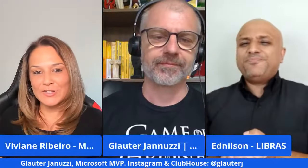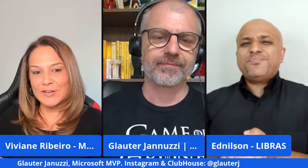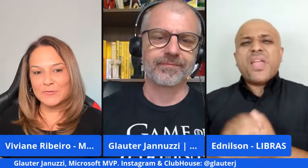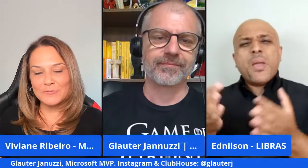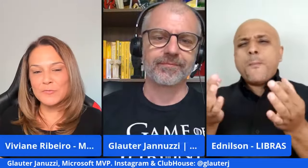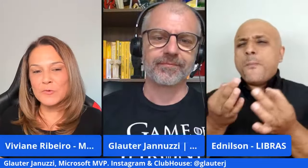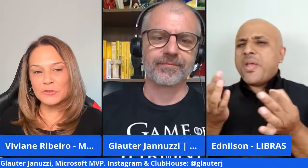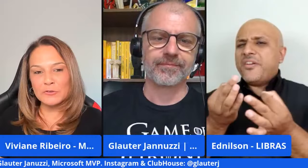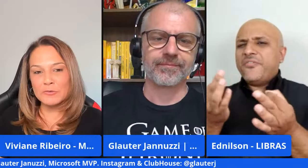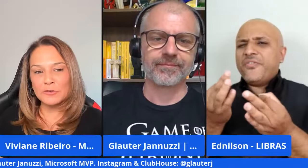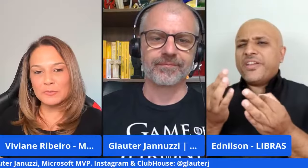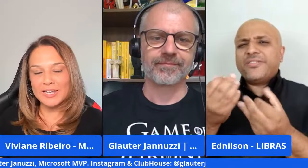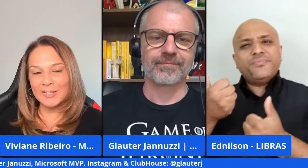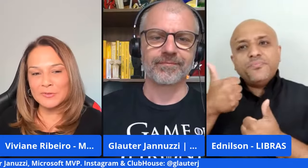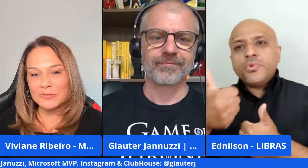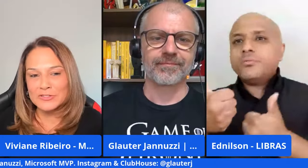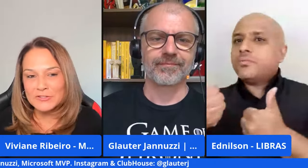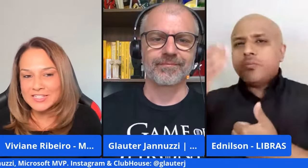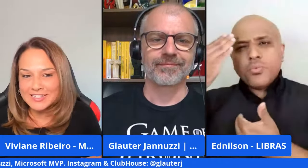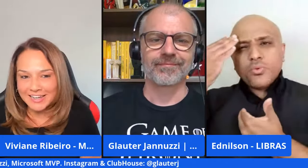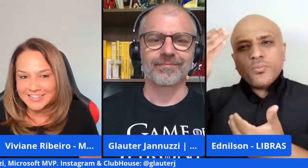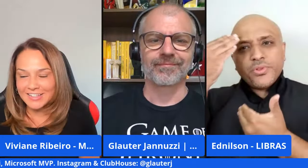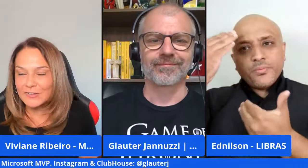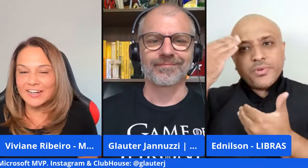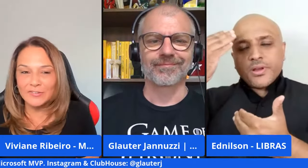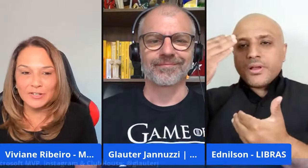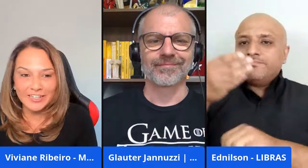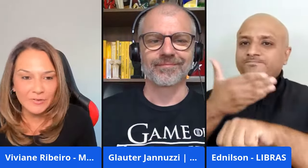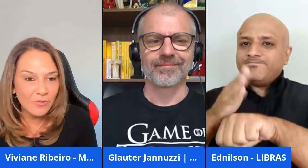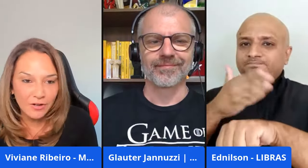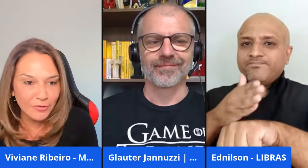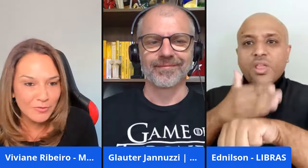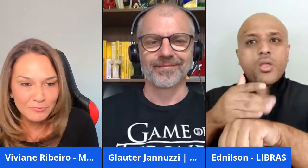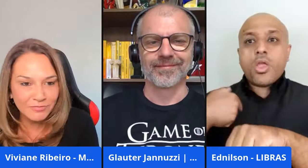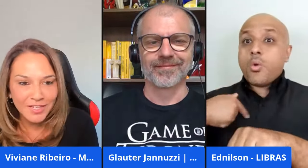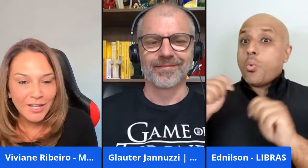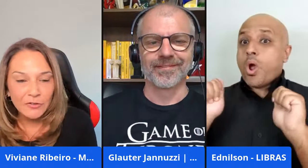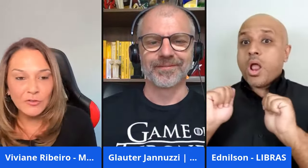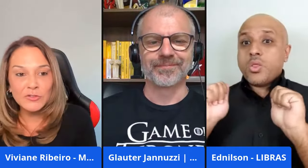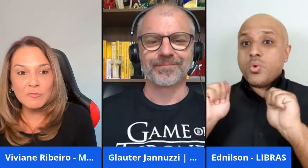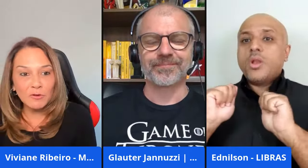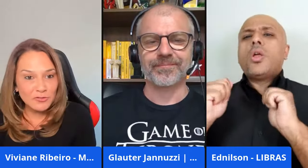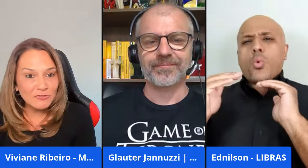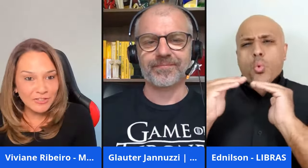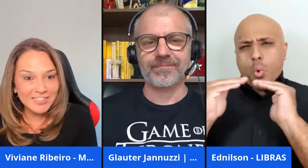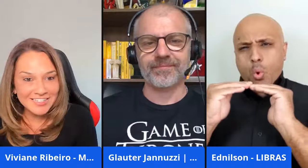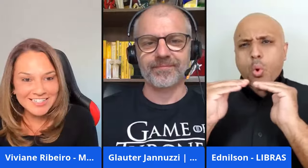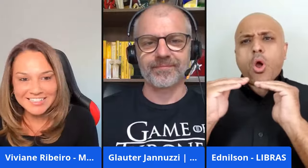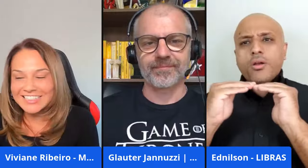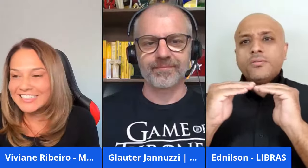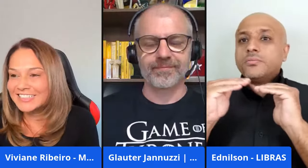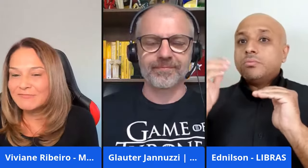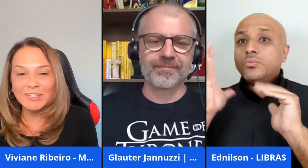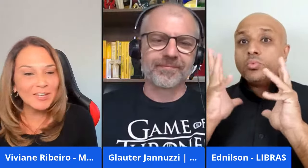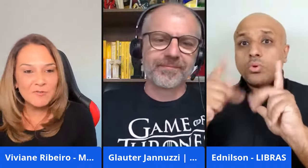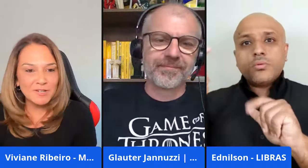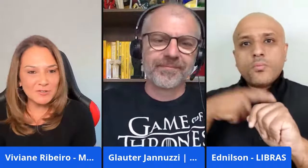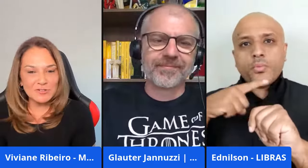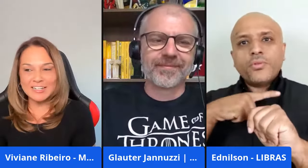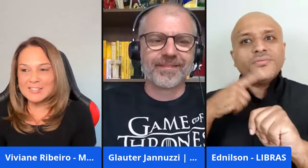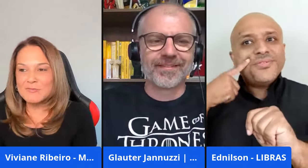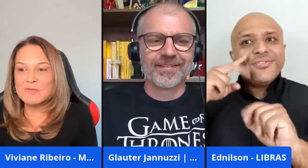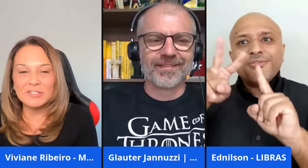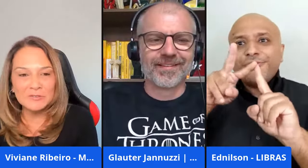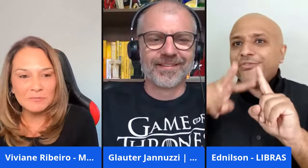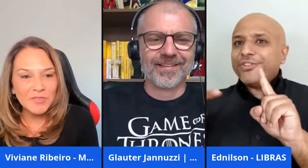sensacional muito, muito obrigado por todos os teus insights que eu adorei concordo com todos os pontos de vista aqui não tem nenhum